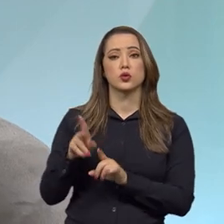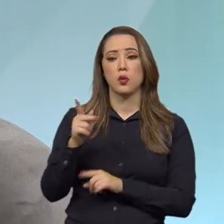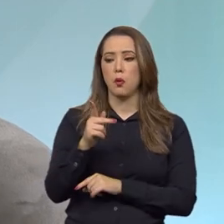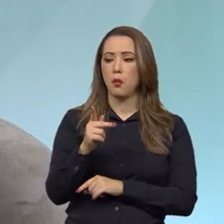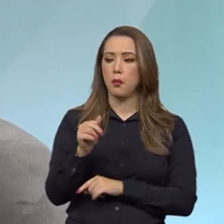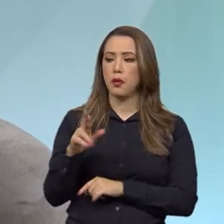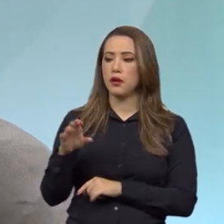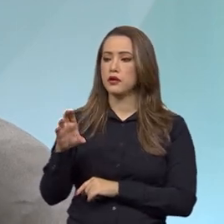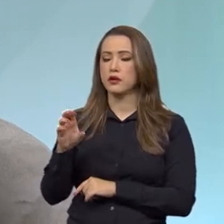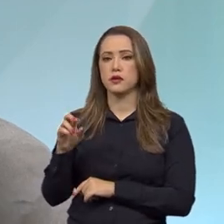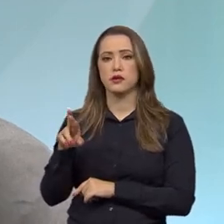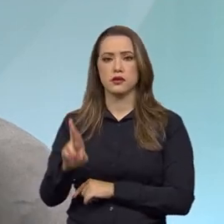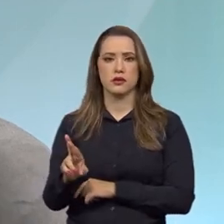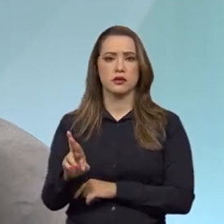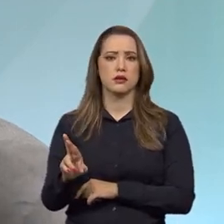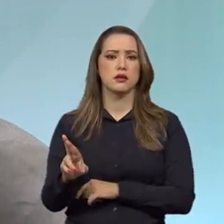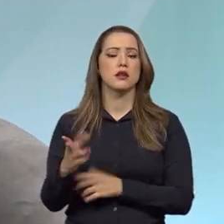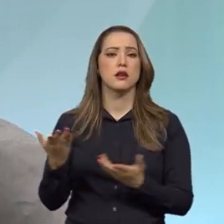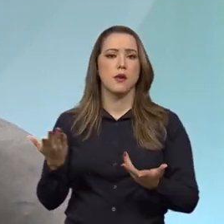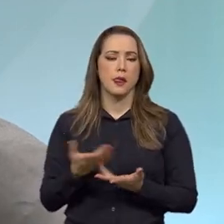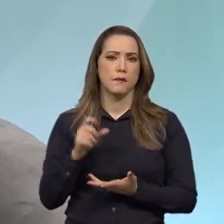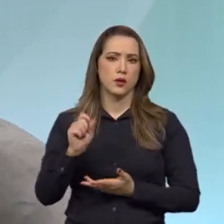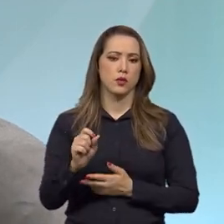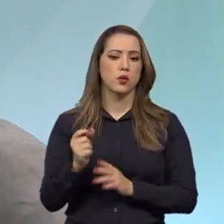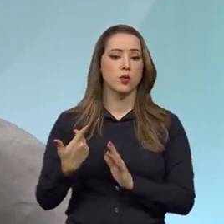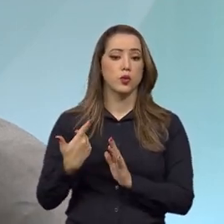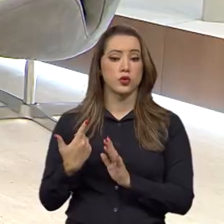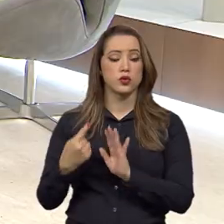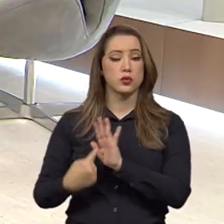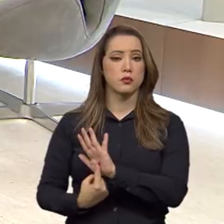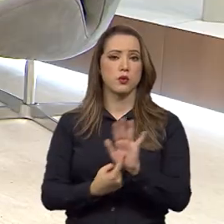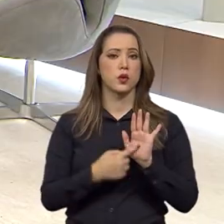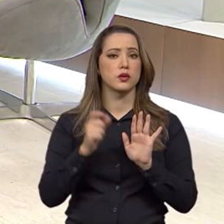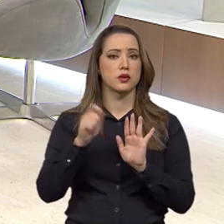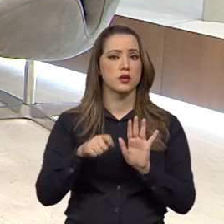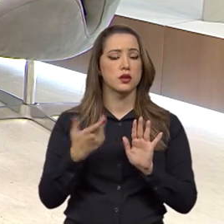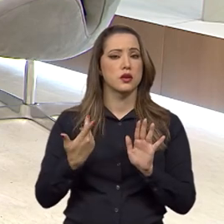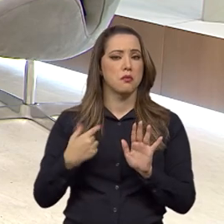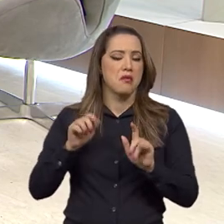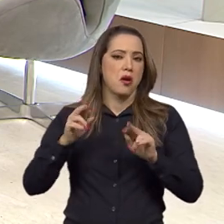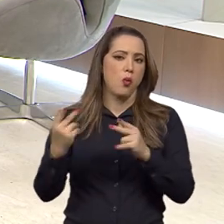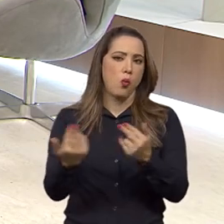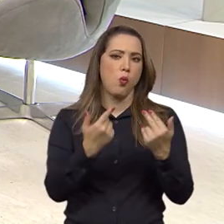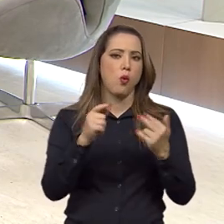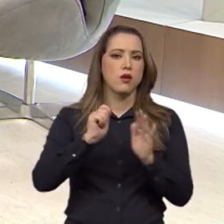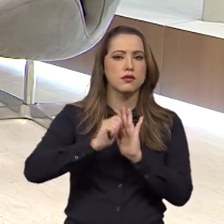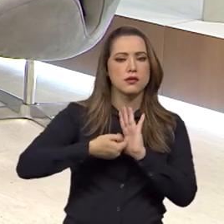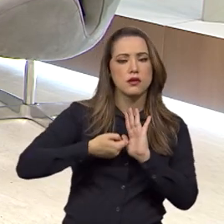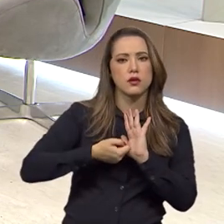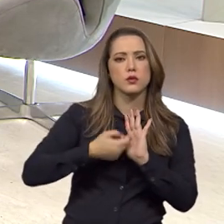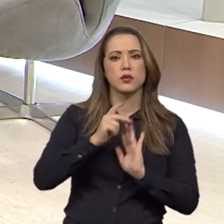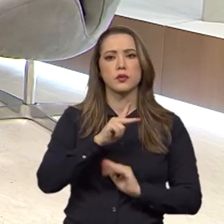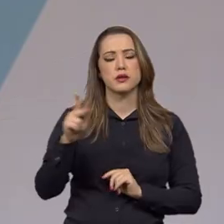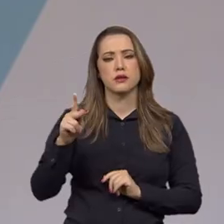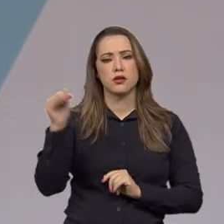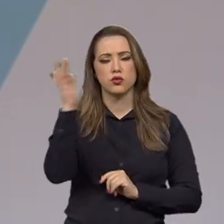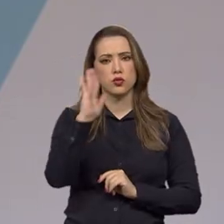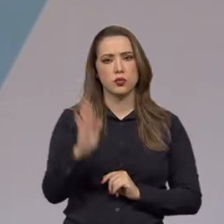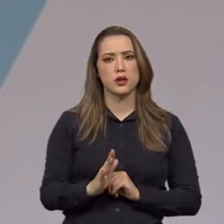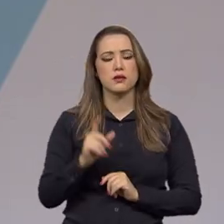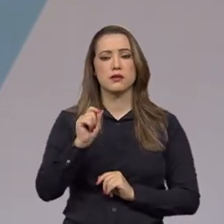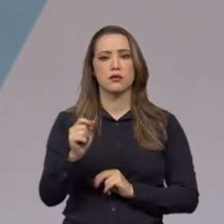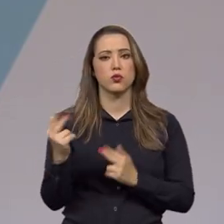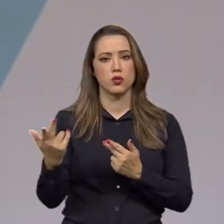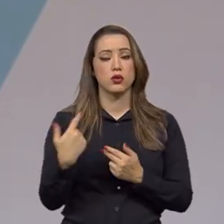ele é um pagamento isento de tributação. Portanto, um parecer vinculante assinado pelo presidente da República. E a